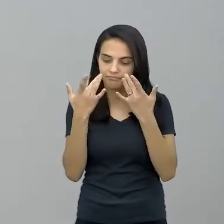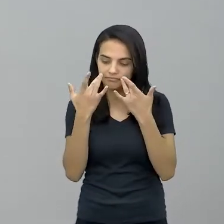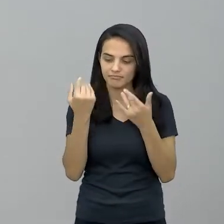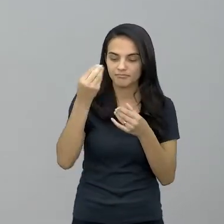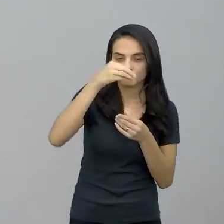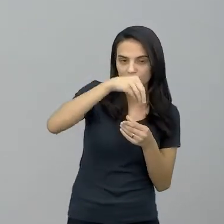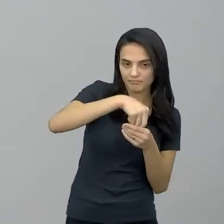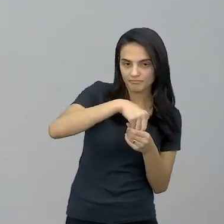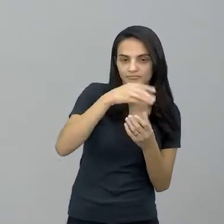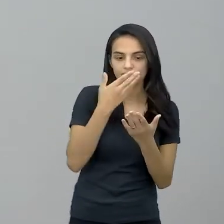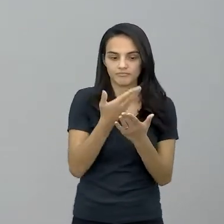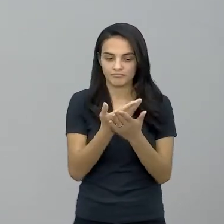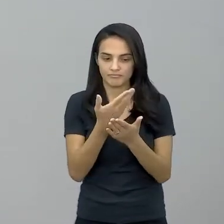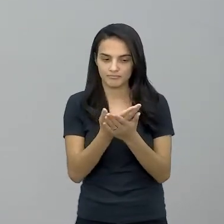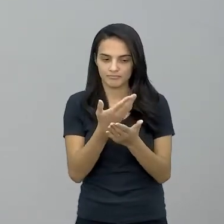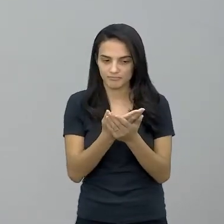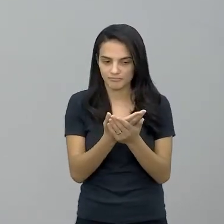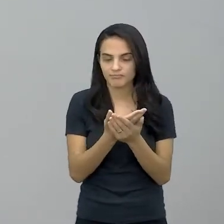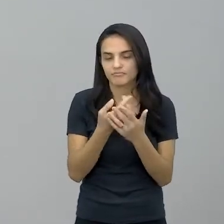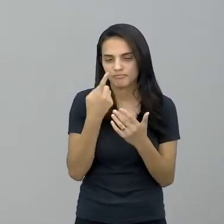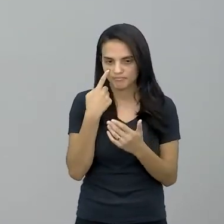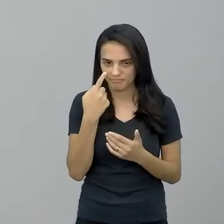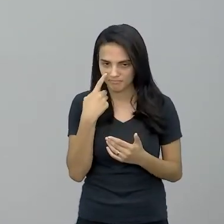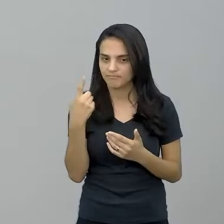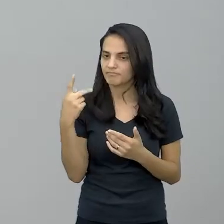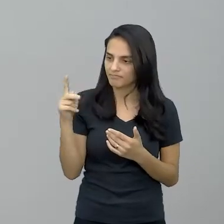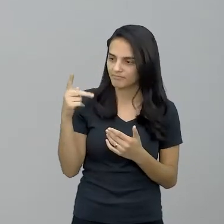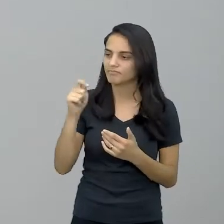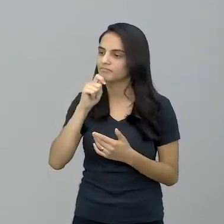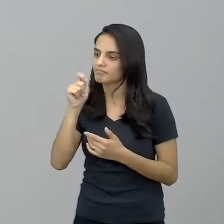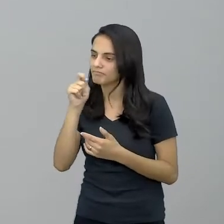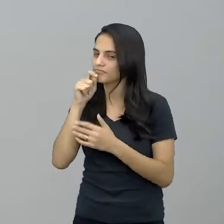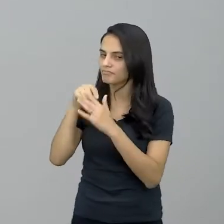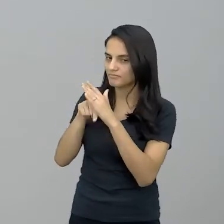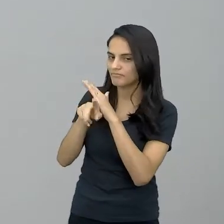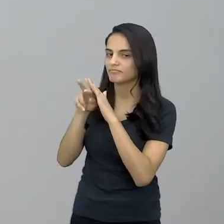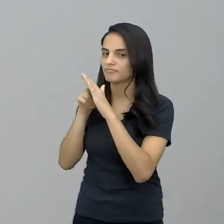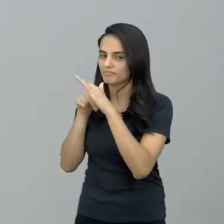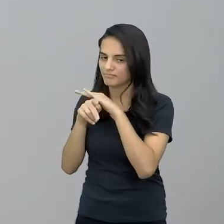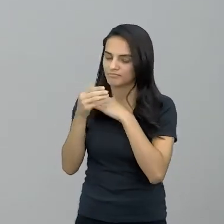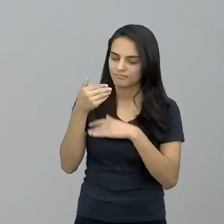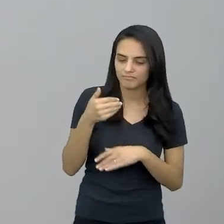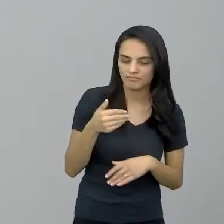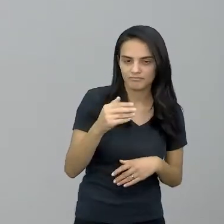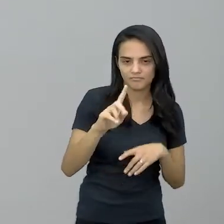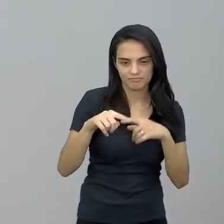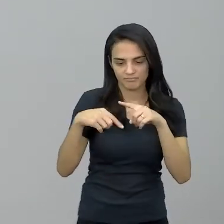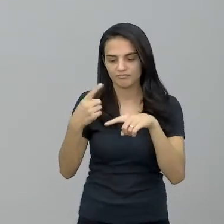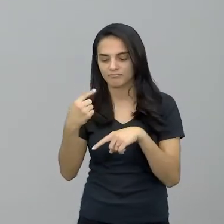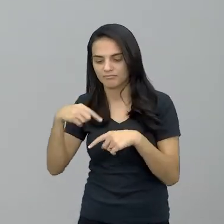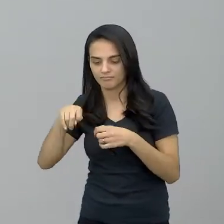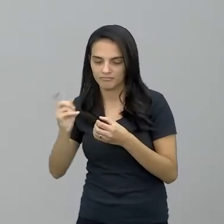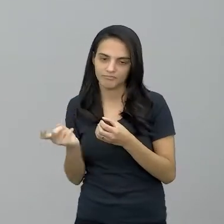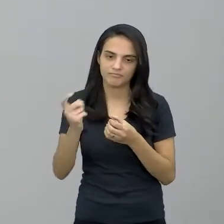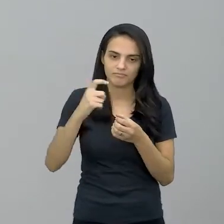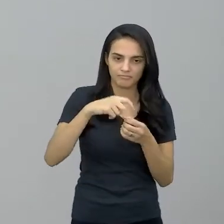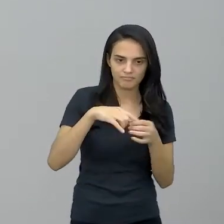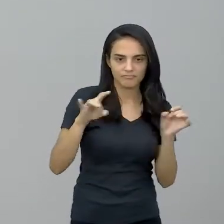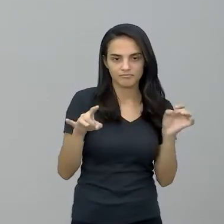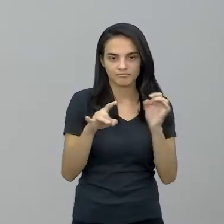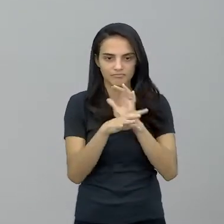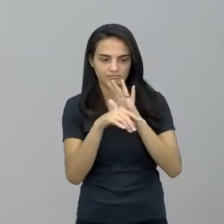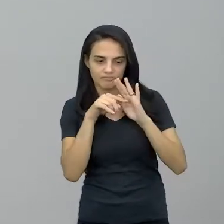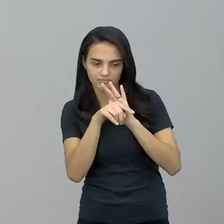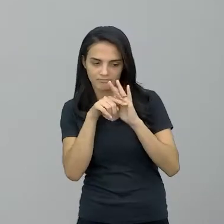num estudo de caso, então, vou deixar a entrevista rolando aí para vocês, depois a gente volta e termina de